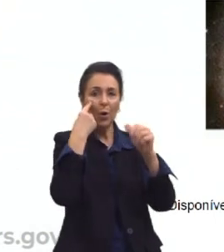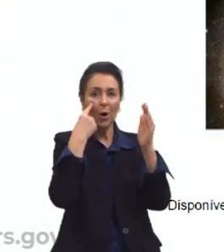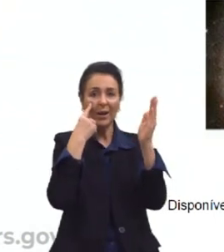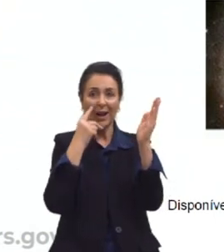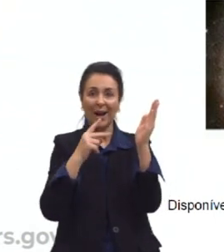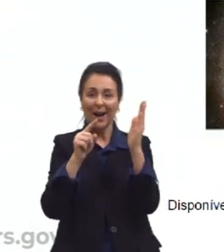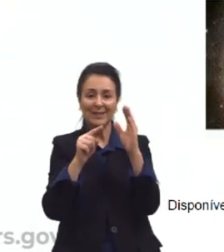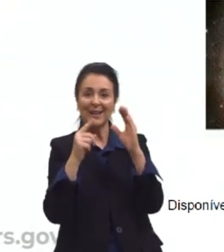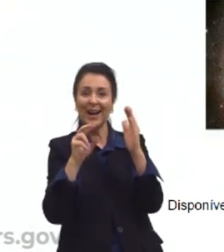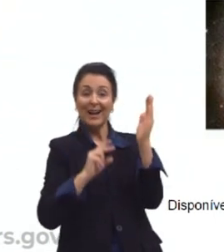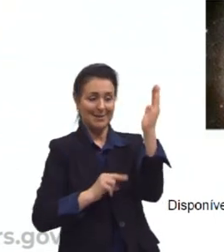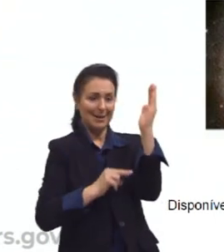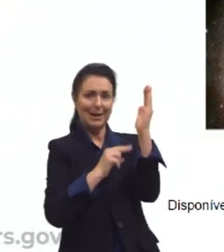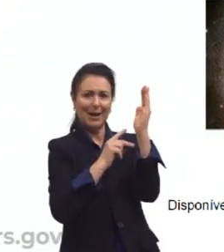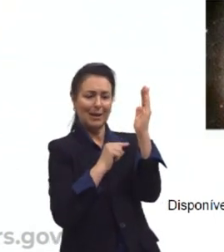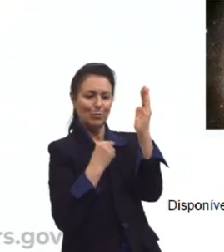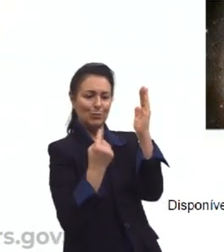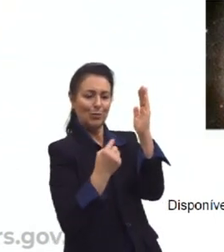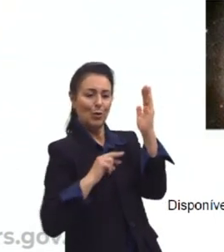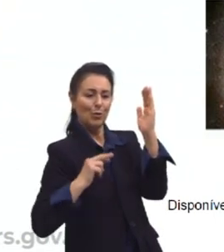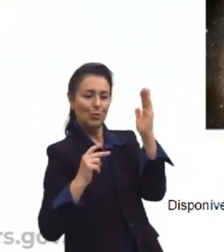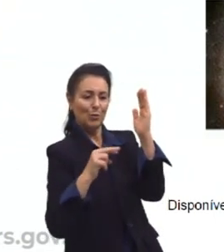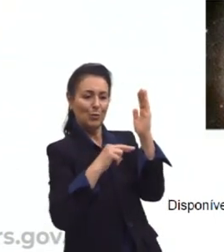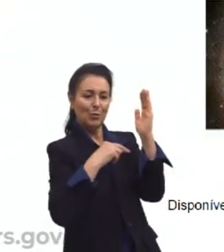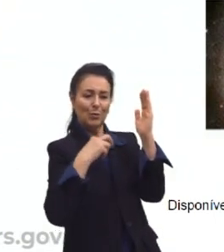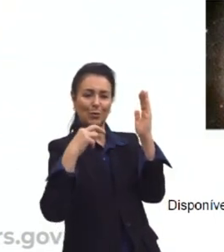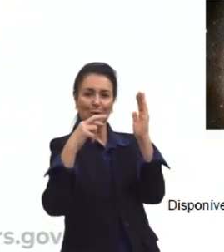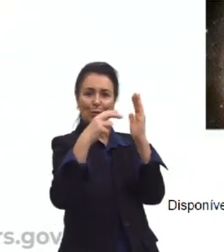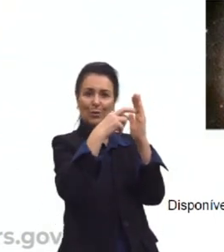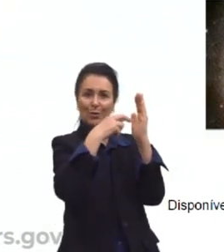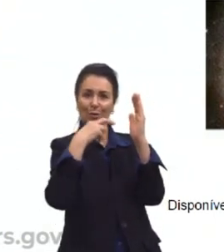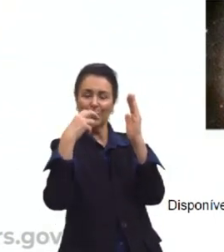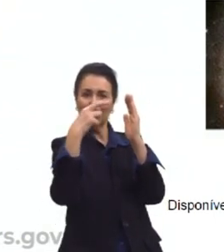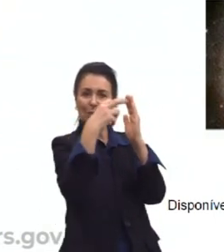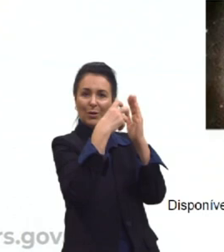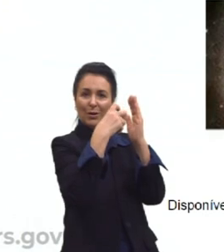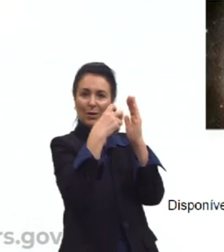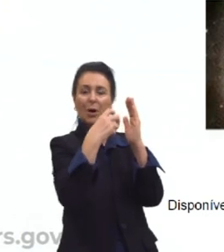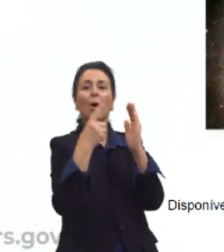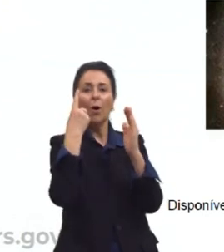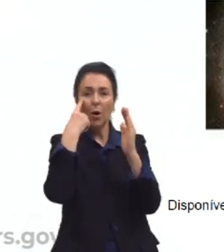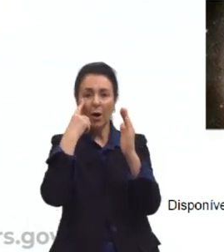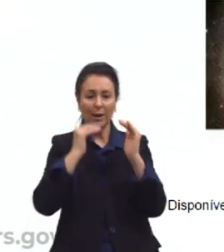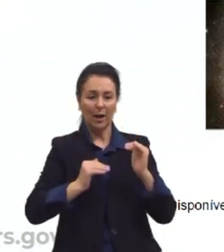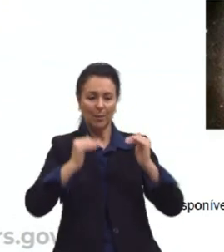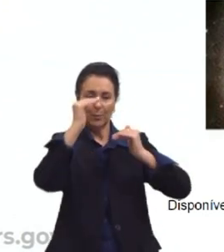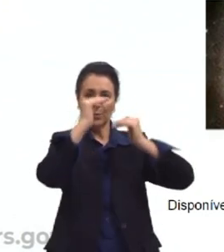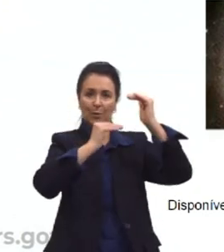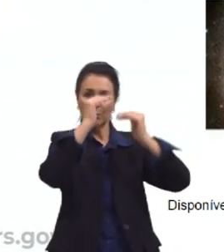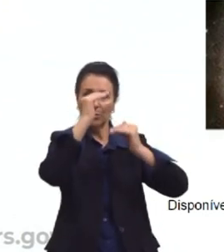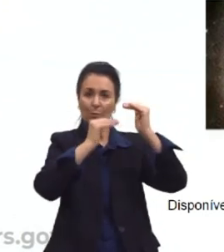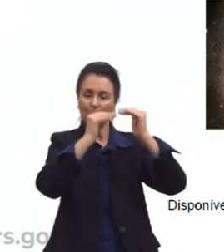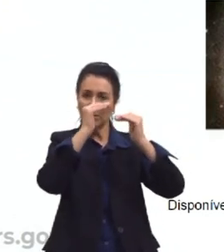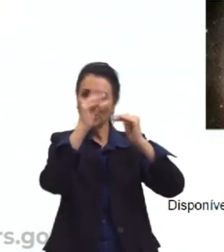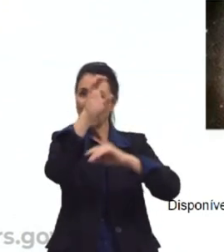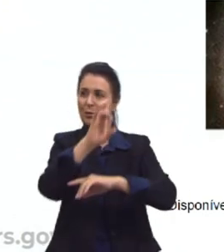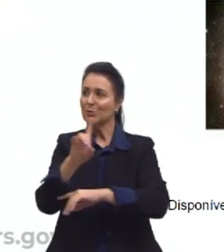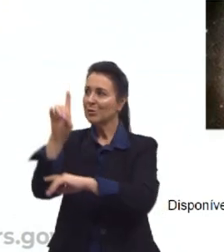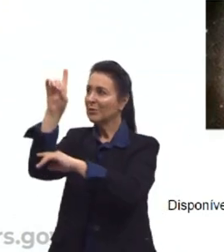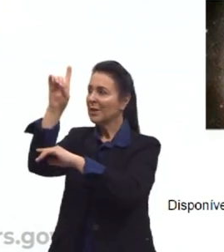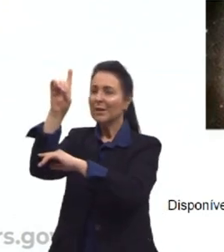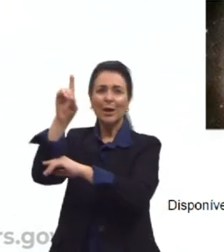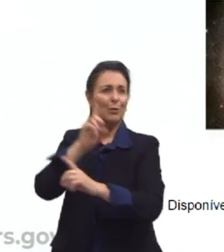sempre seguindo este formato ali da espiral. Então, a proporção áurea está em tudo. Na